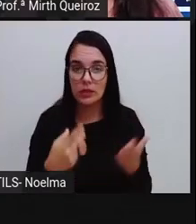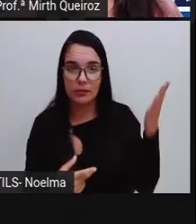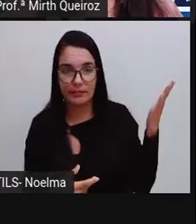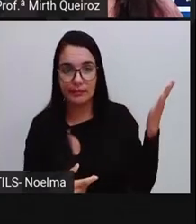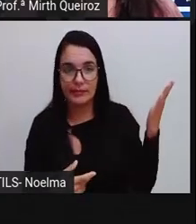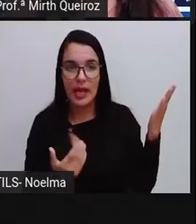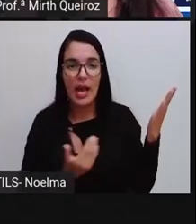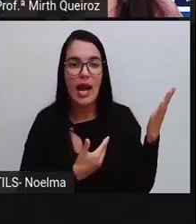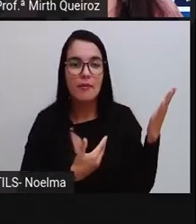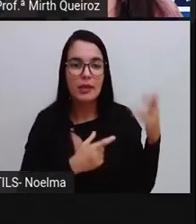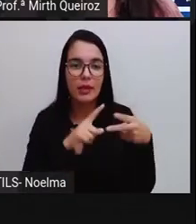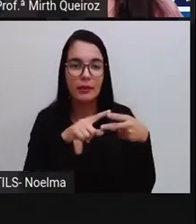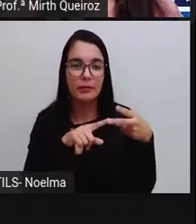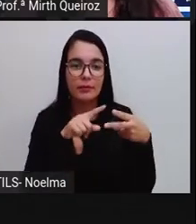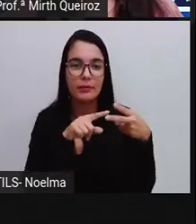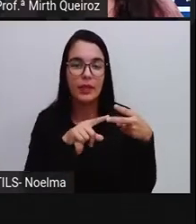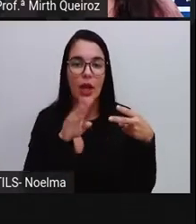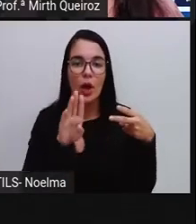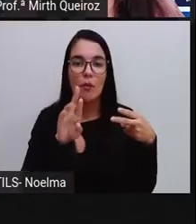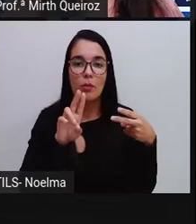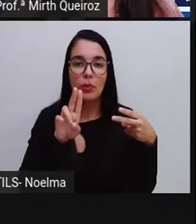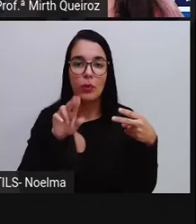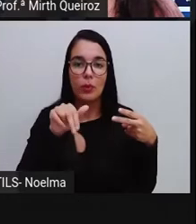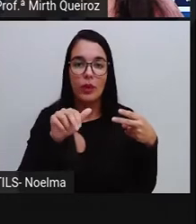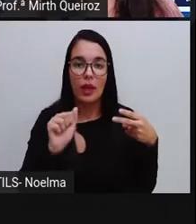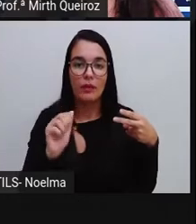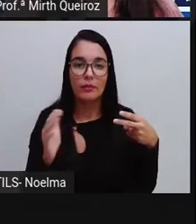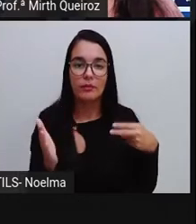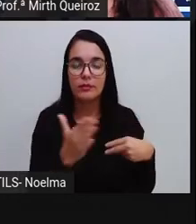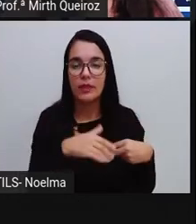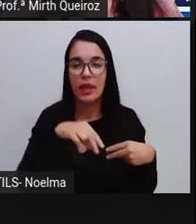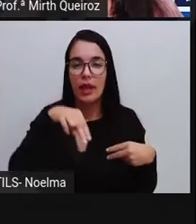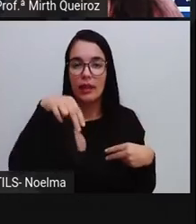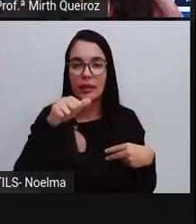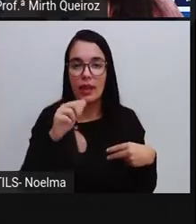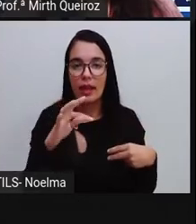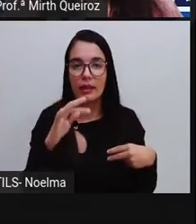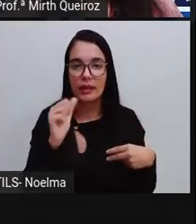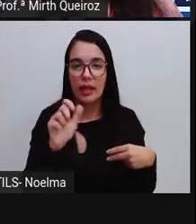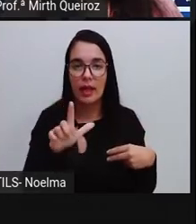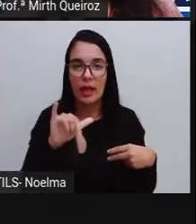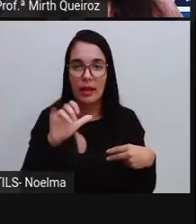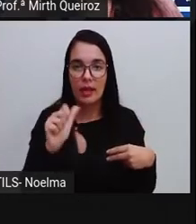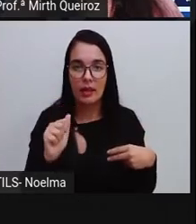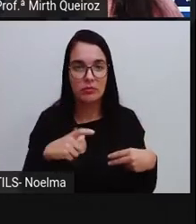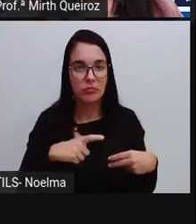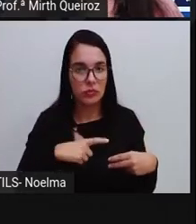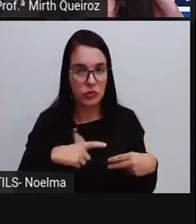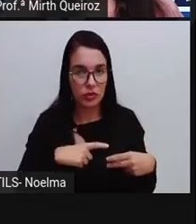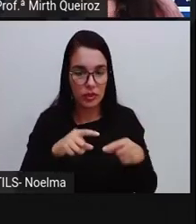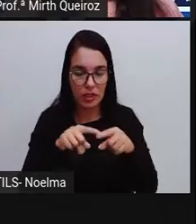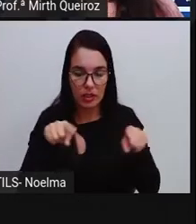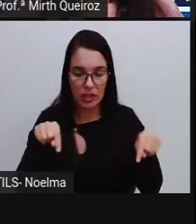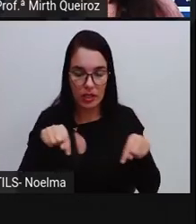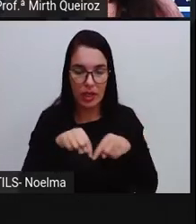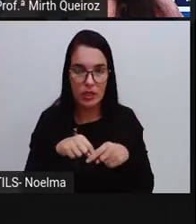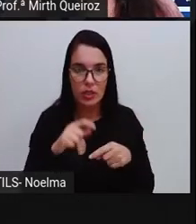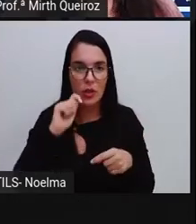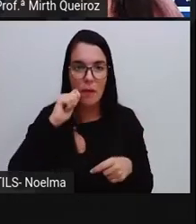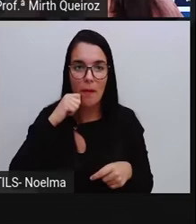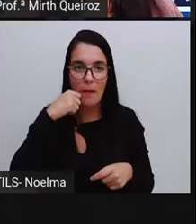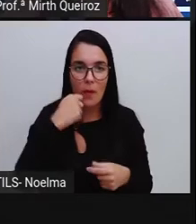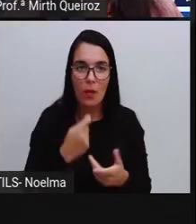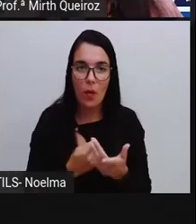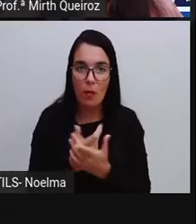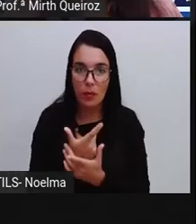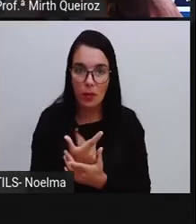caixa de bombons para dividir entre elas. A caixa continha cinco bombons de morango e quatro bombons de caramelo,